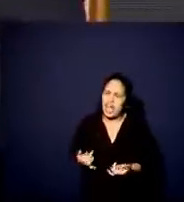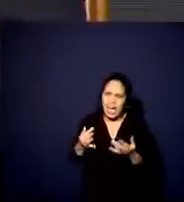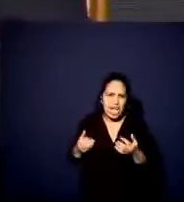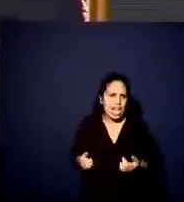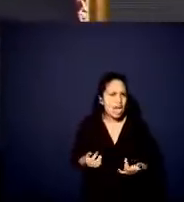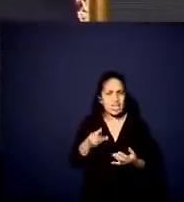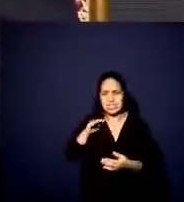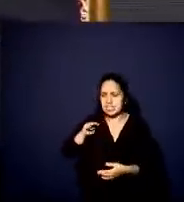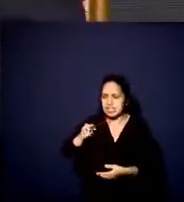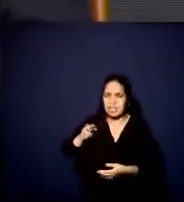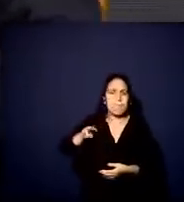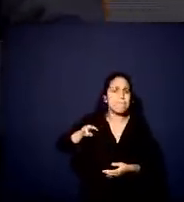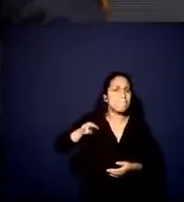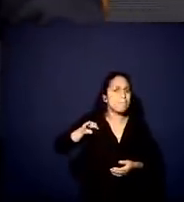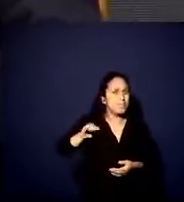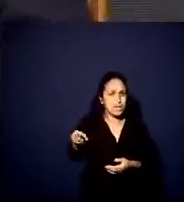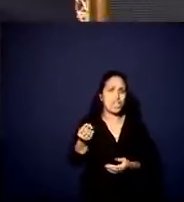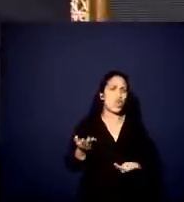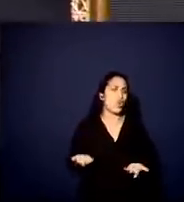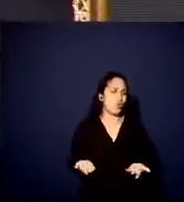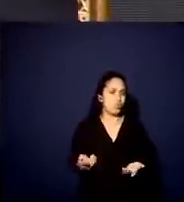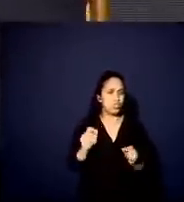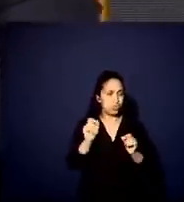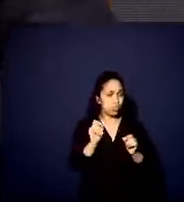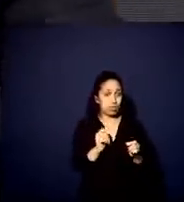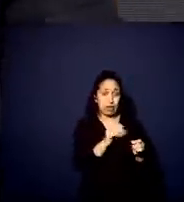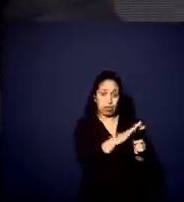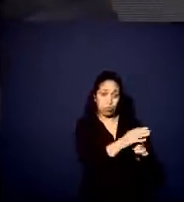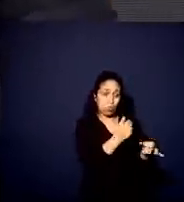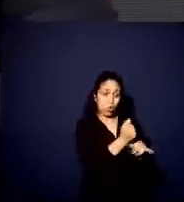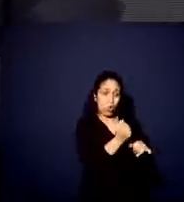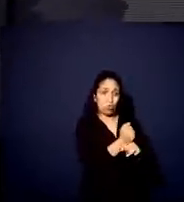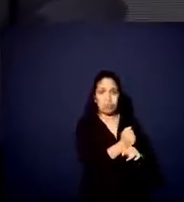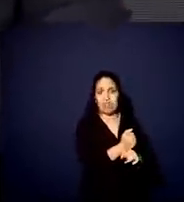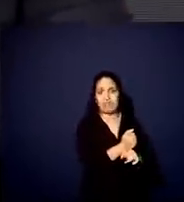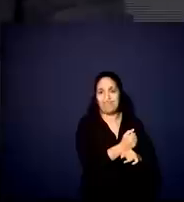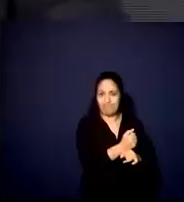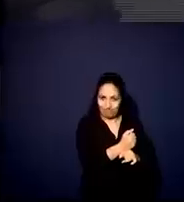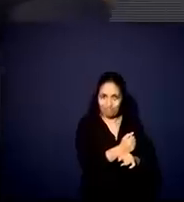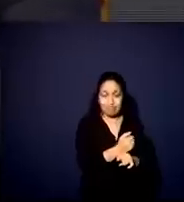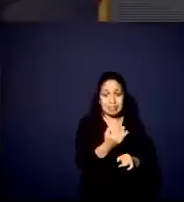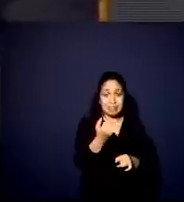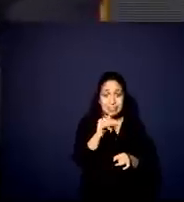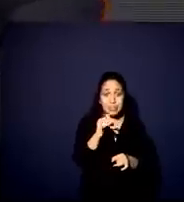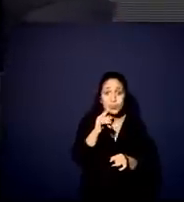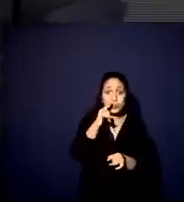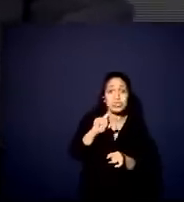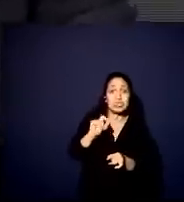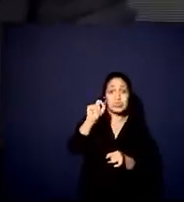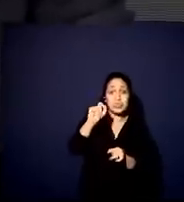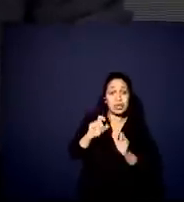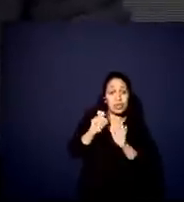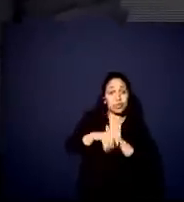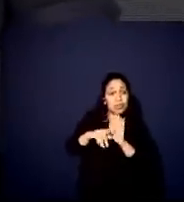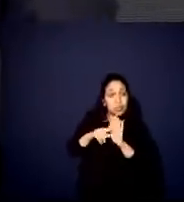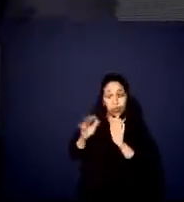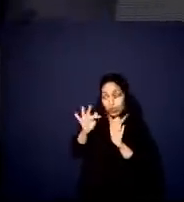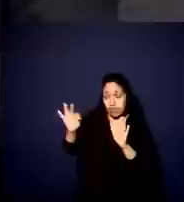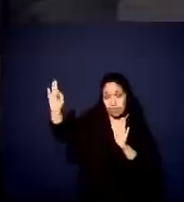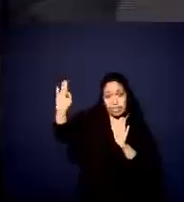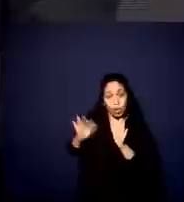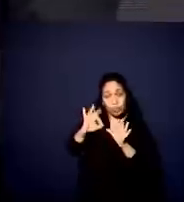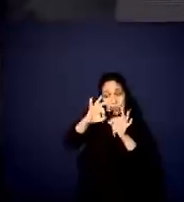ano, os empresários brasileiros, com escritórios de contabilidade. Então, se a gente conseguir já uma simplificação dos tributos federais,